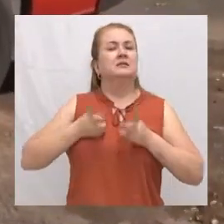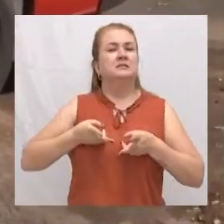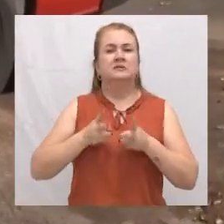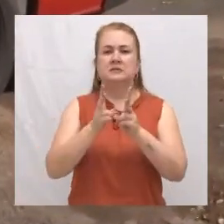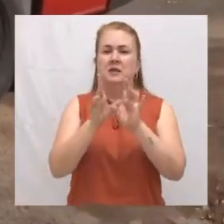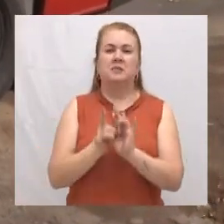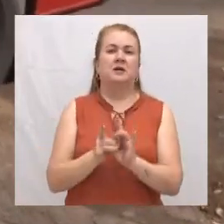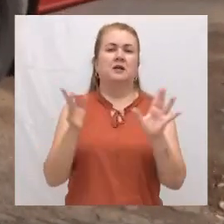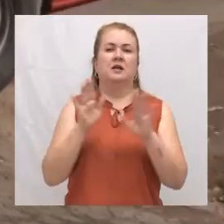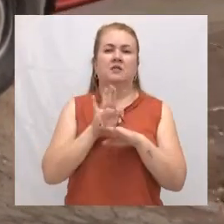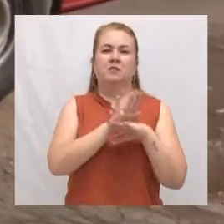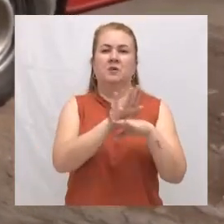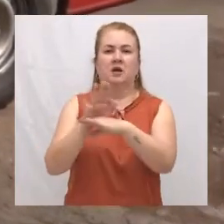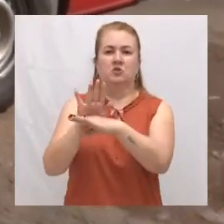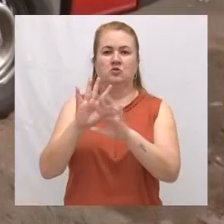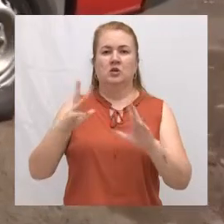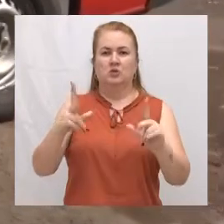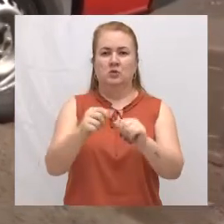população.